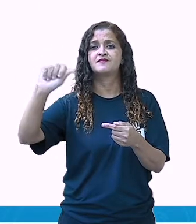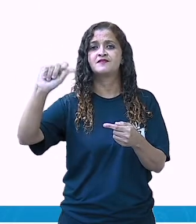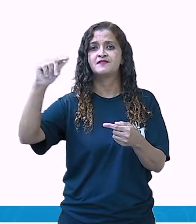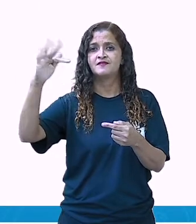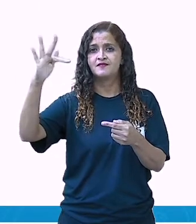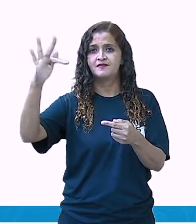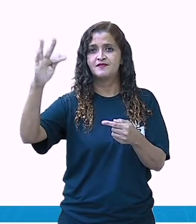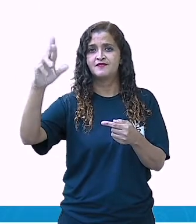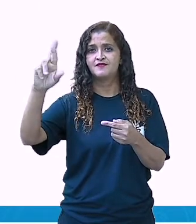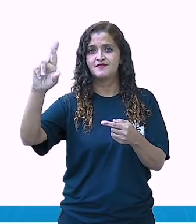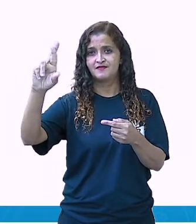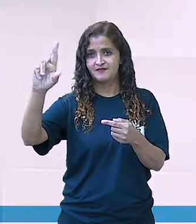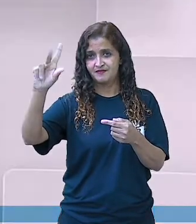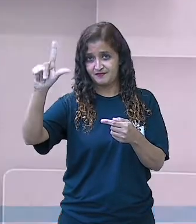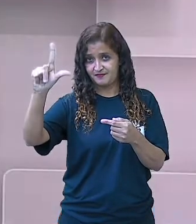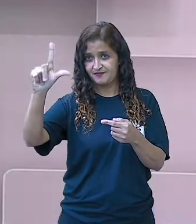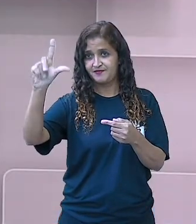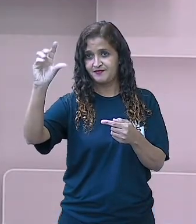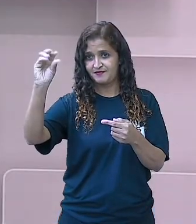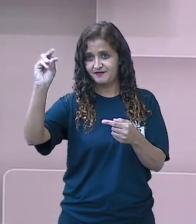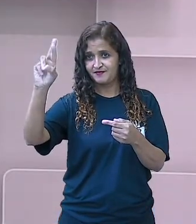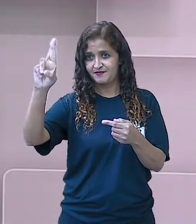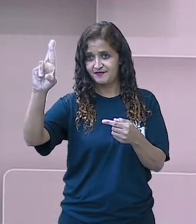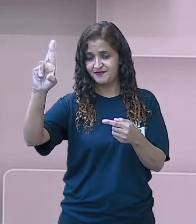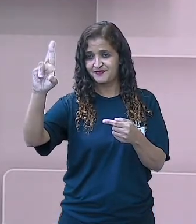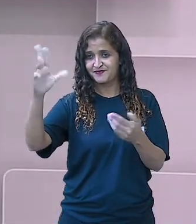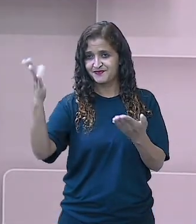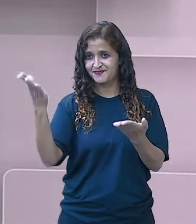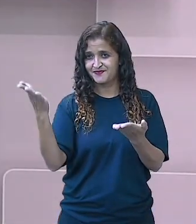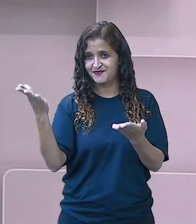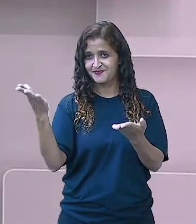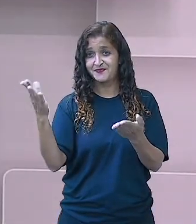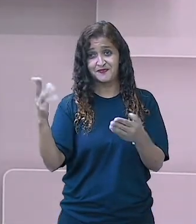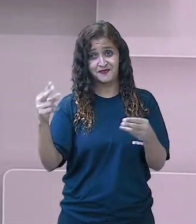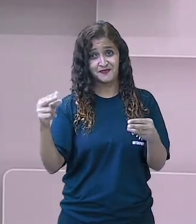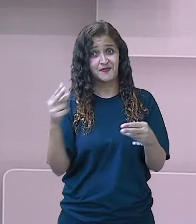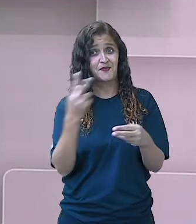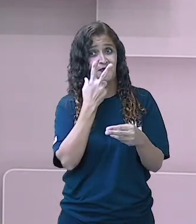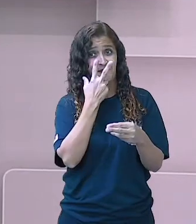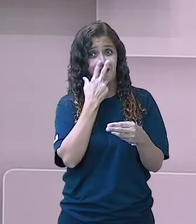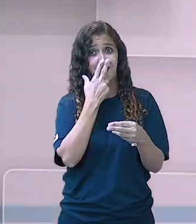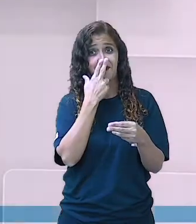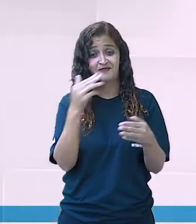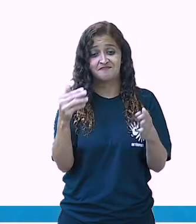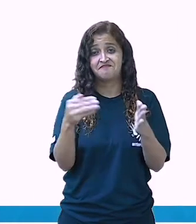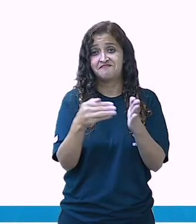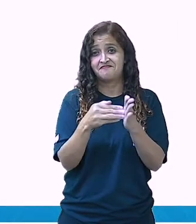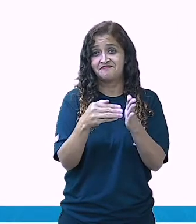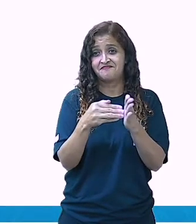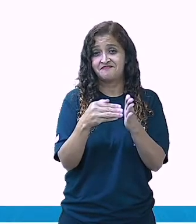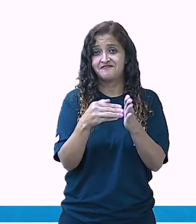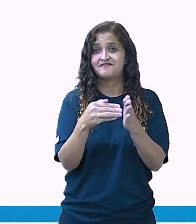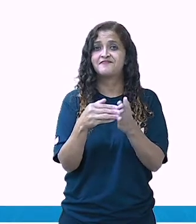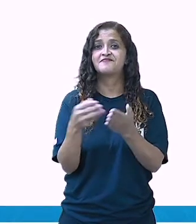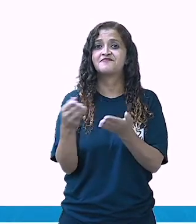em comum. E estava explicando lá a última sílaba final parecida, ó. Ó. Está vendo? Todas têm